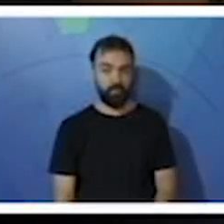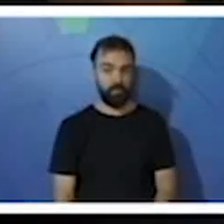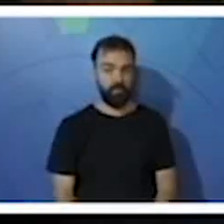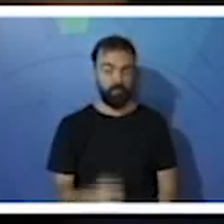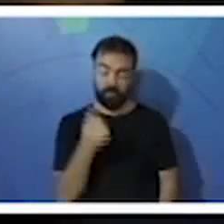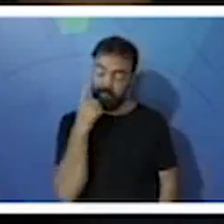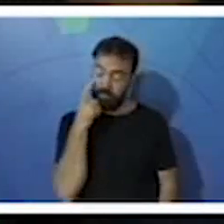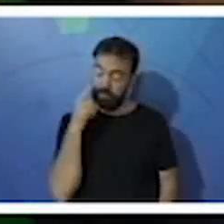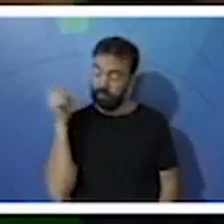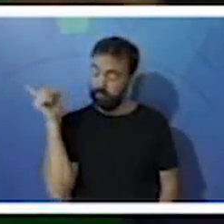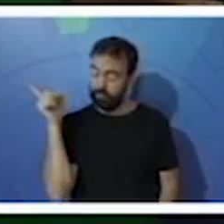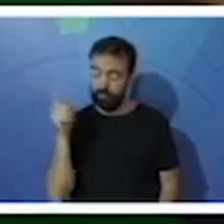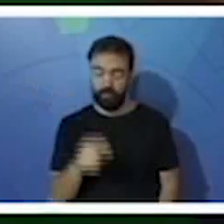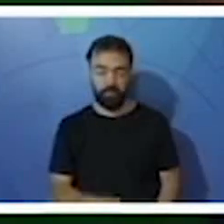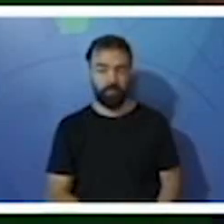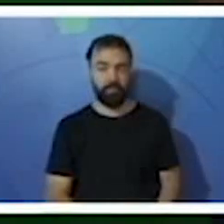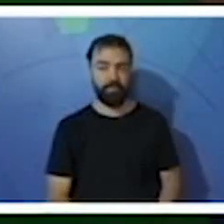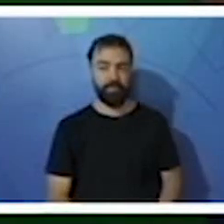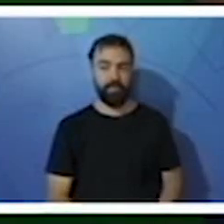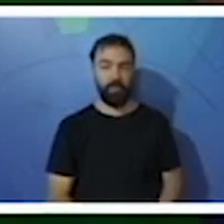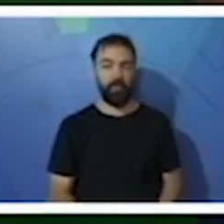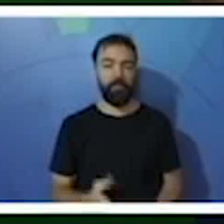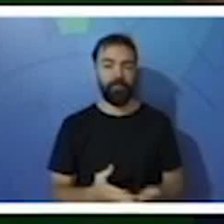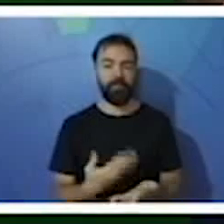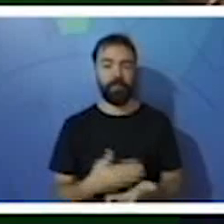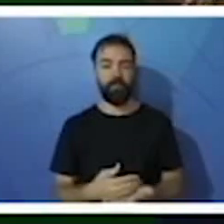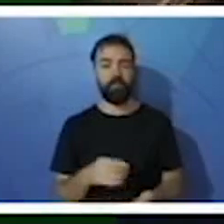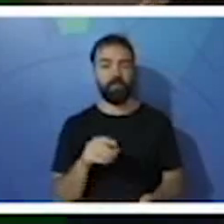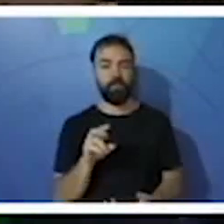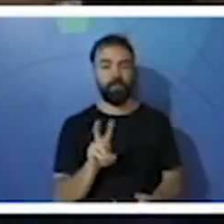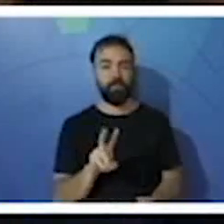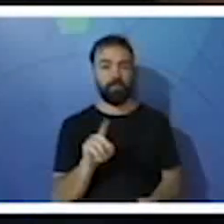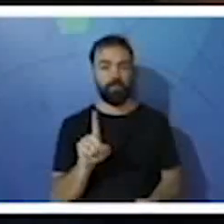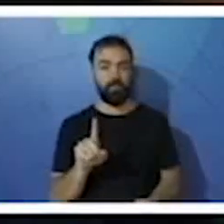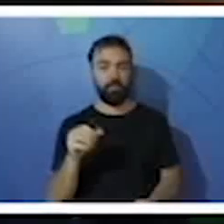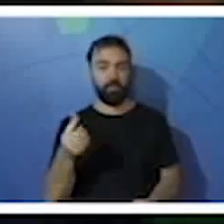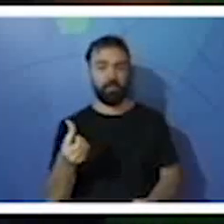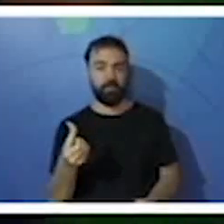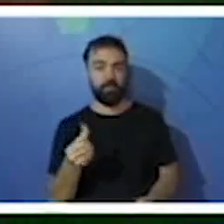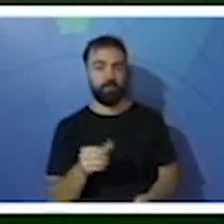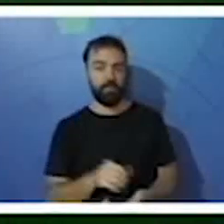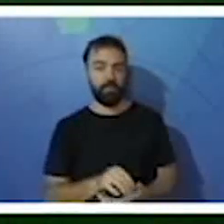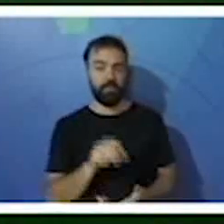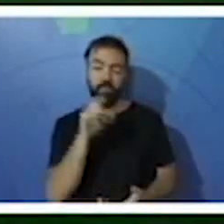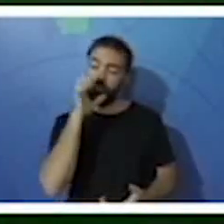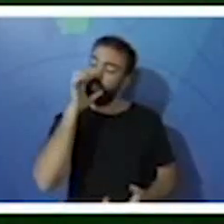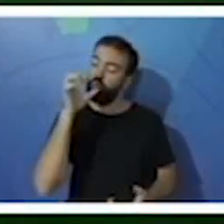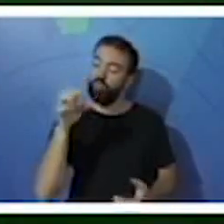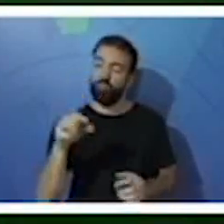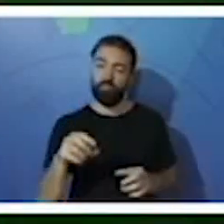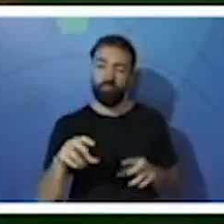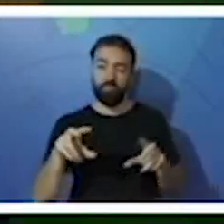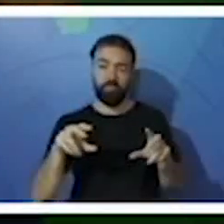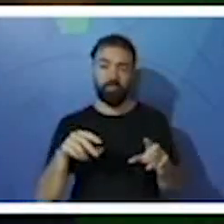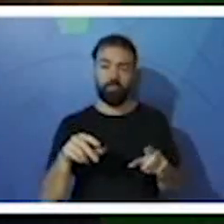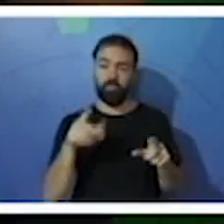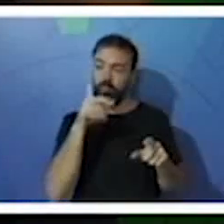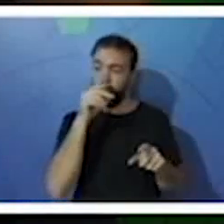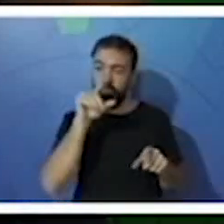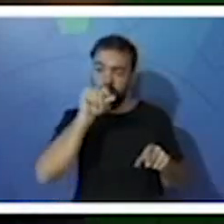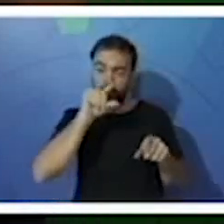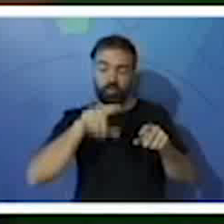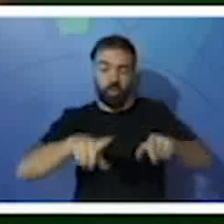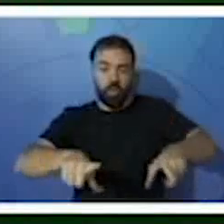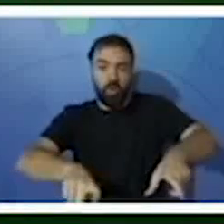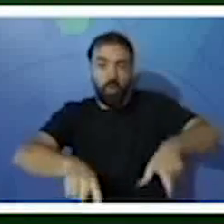Olha lá, página 216. O bico das águias e de outras aves de